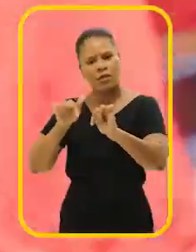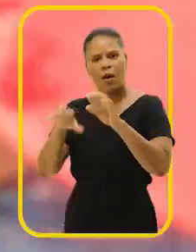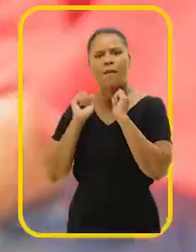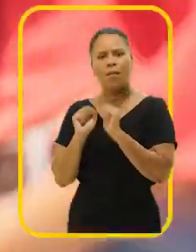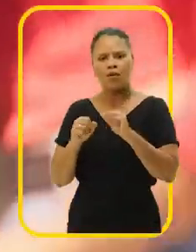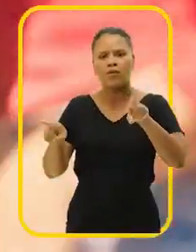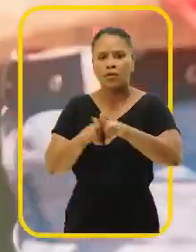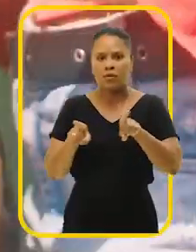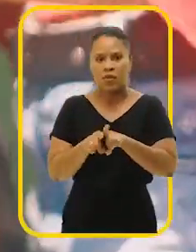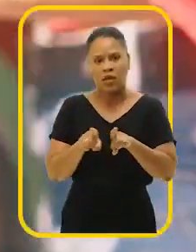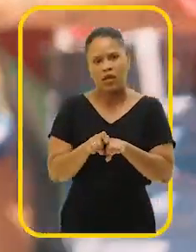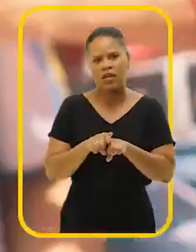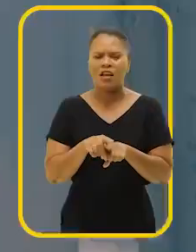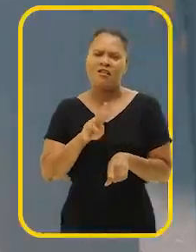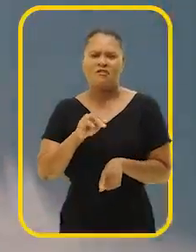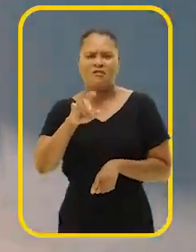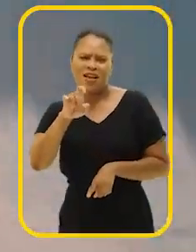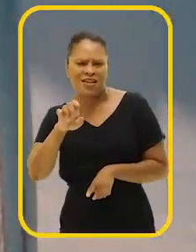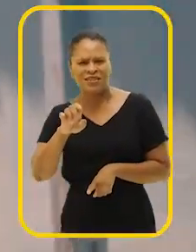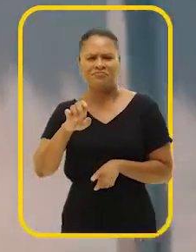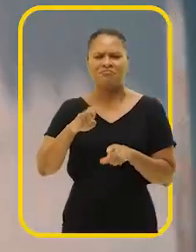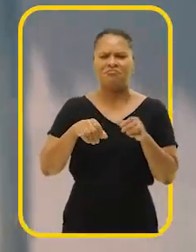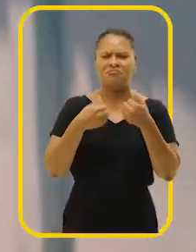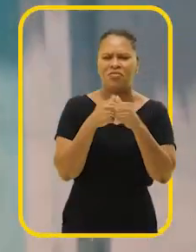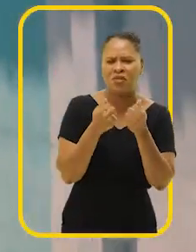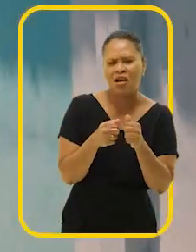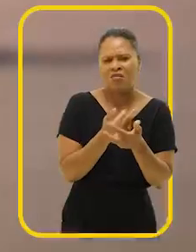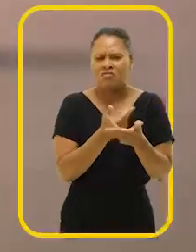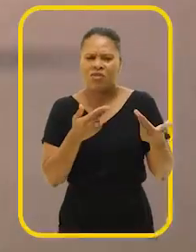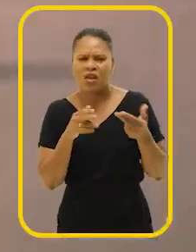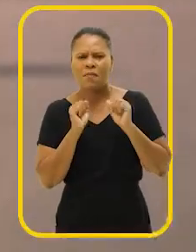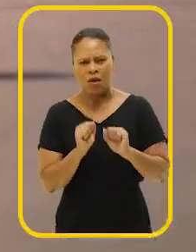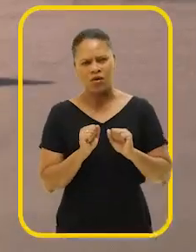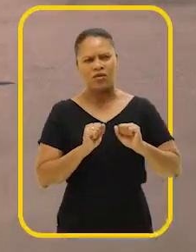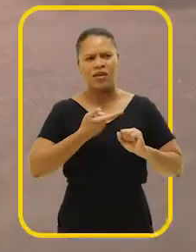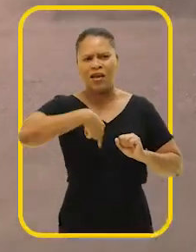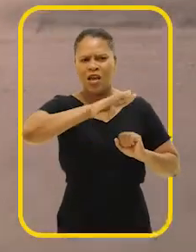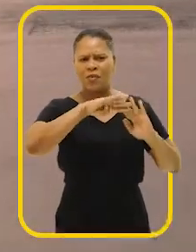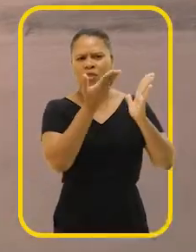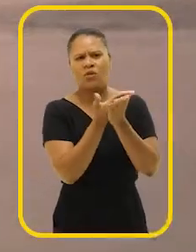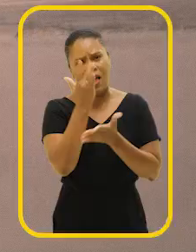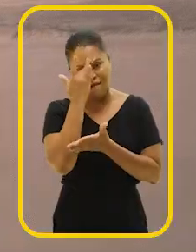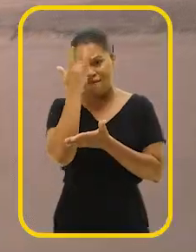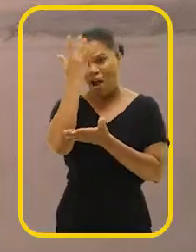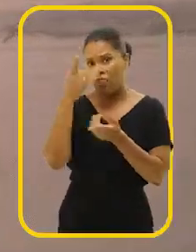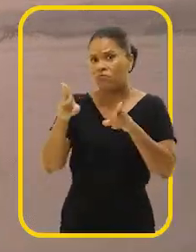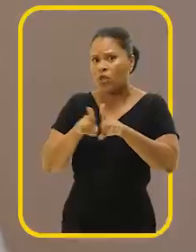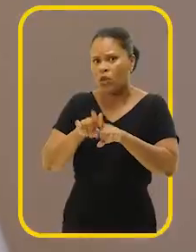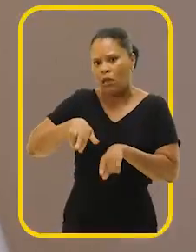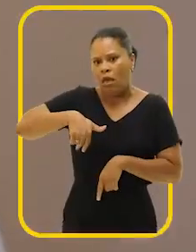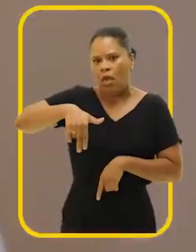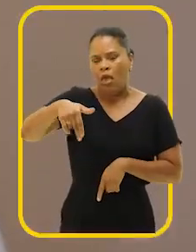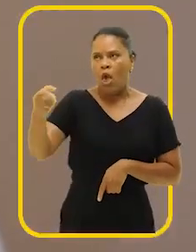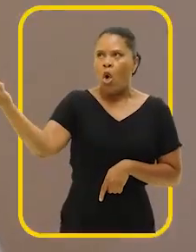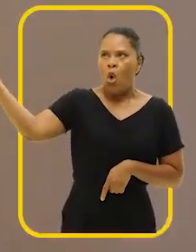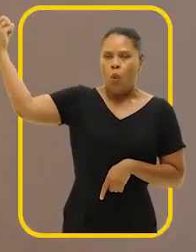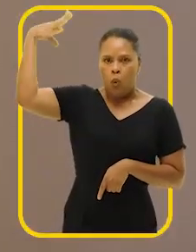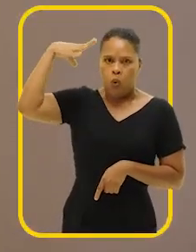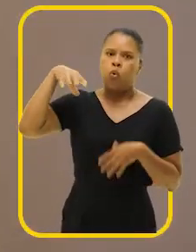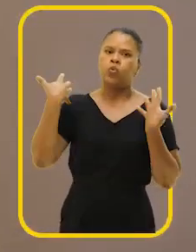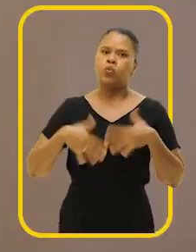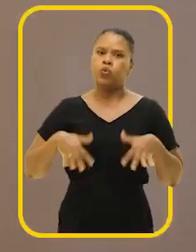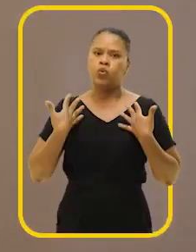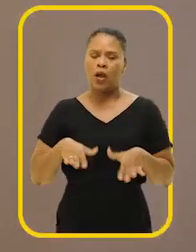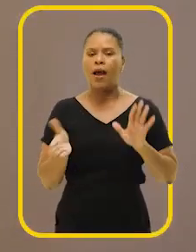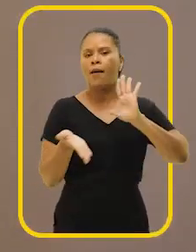um vale, transporte, alguma coisa que... ir pra escola dele seria bem mais fácil do que estar andando nesse sol quente. Tem uma proposta que eu